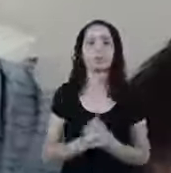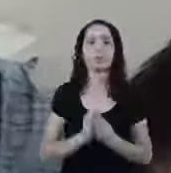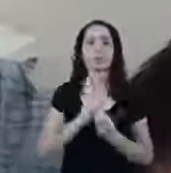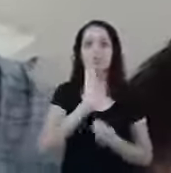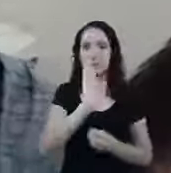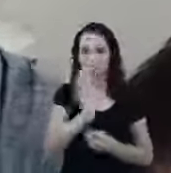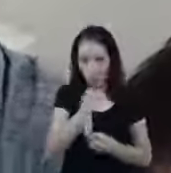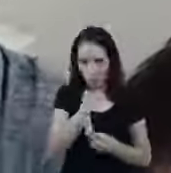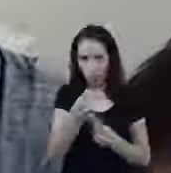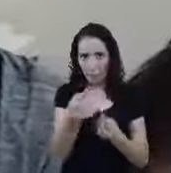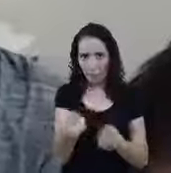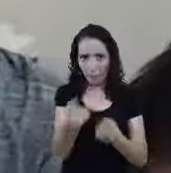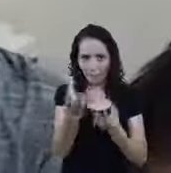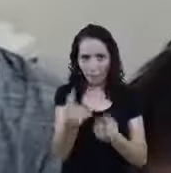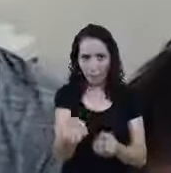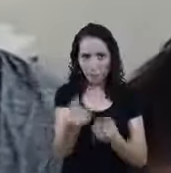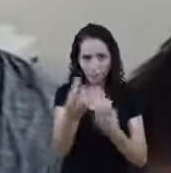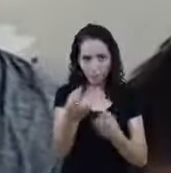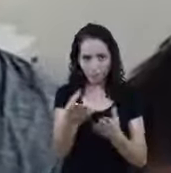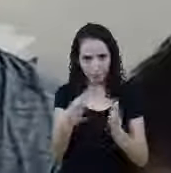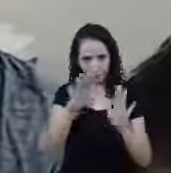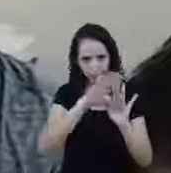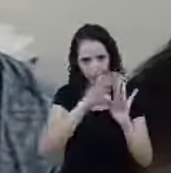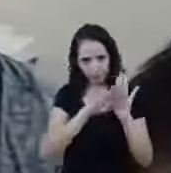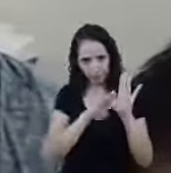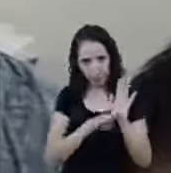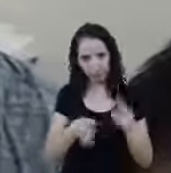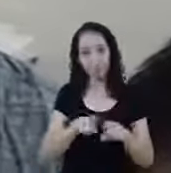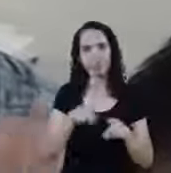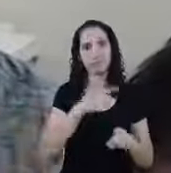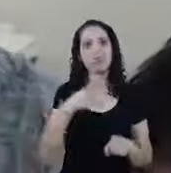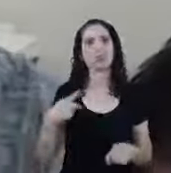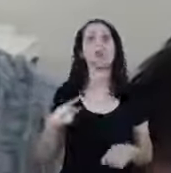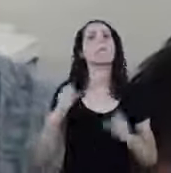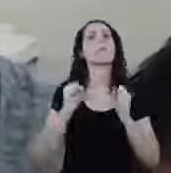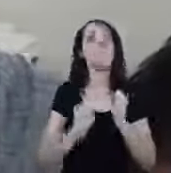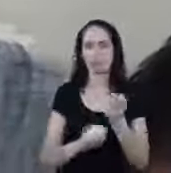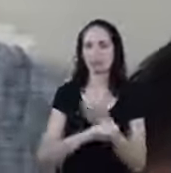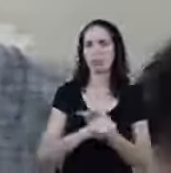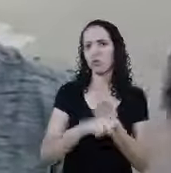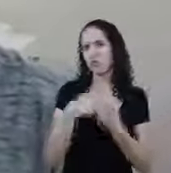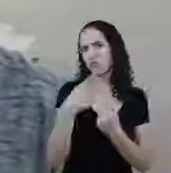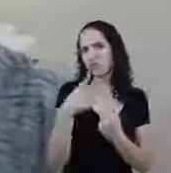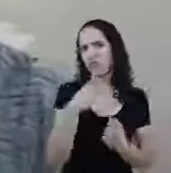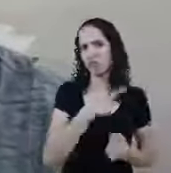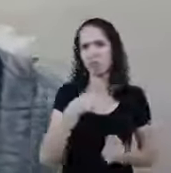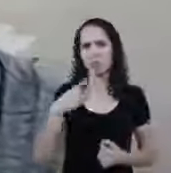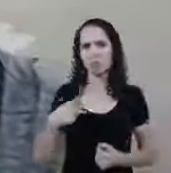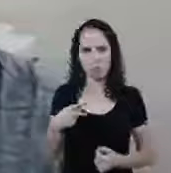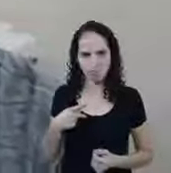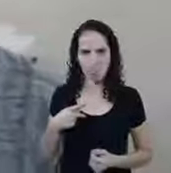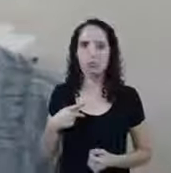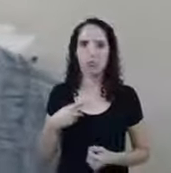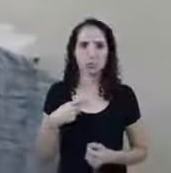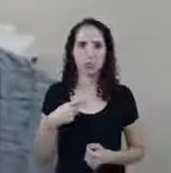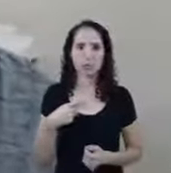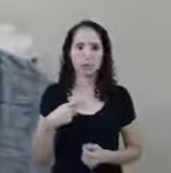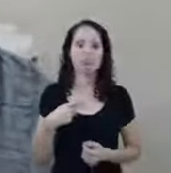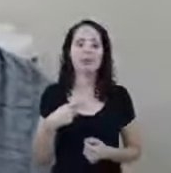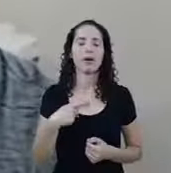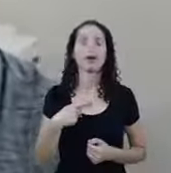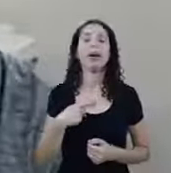nossa lista de transmissão Passar todos esses dados aos pastores Então pode procurar o seu pastor Procure o seu pastor Ele